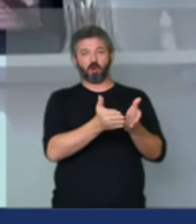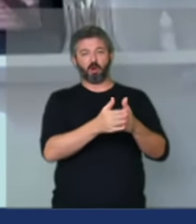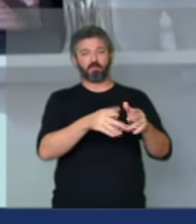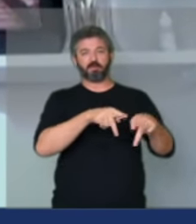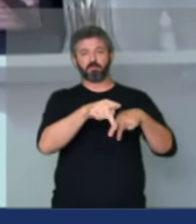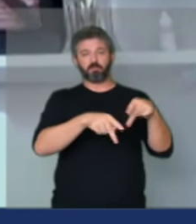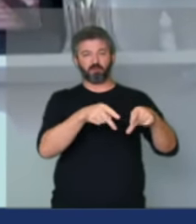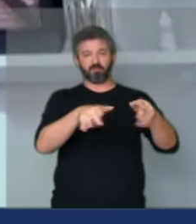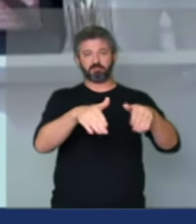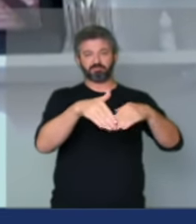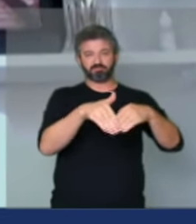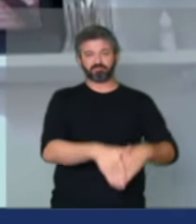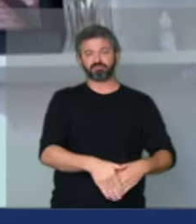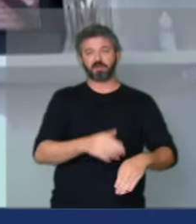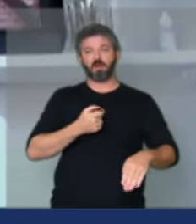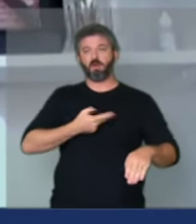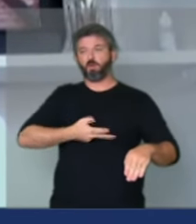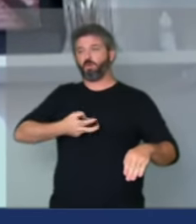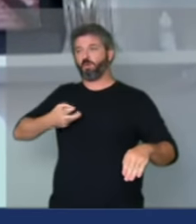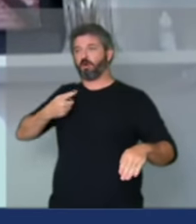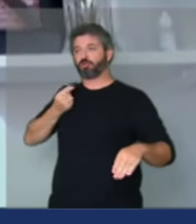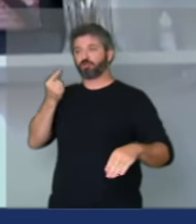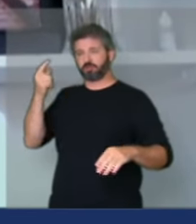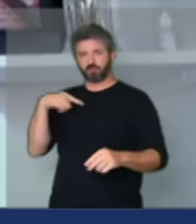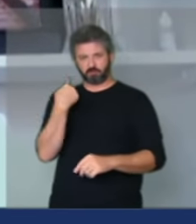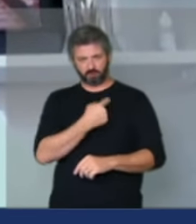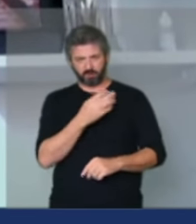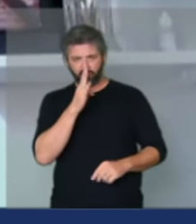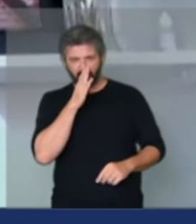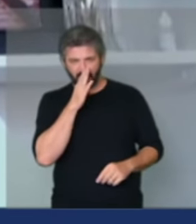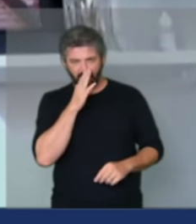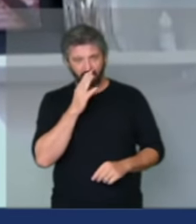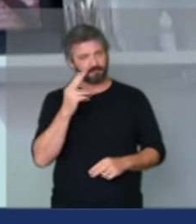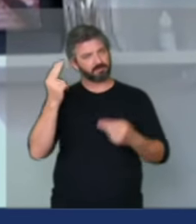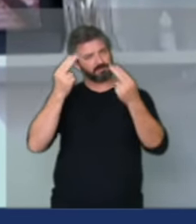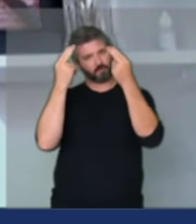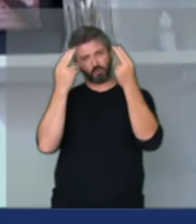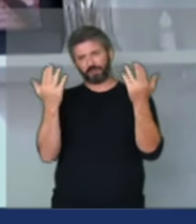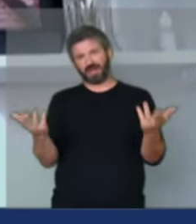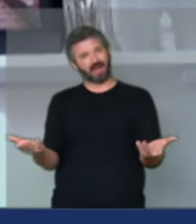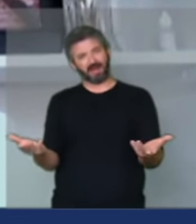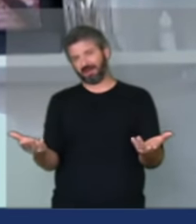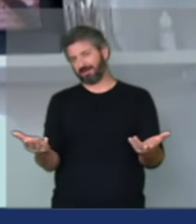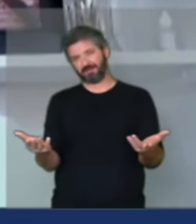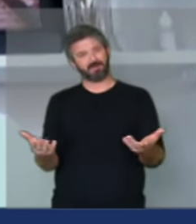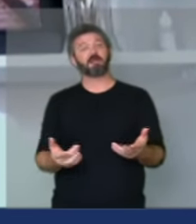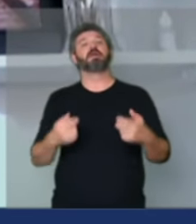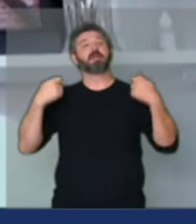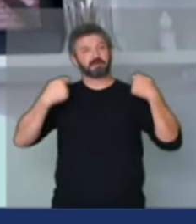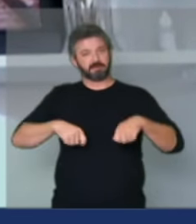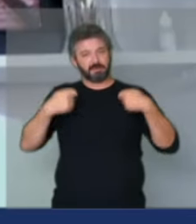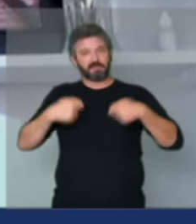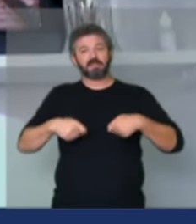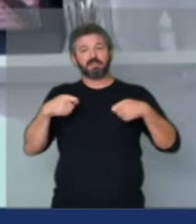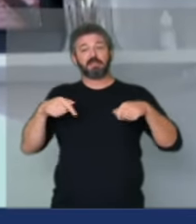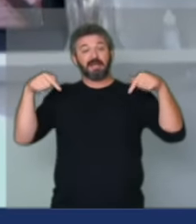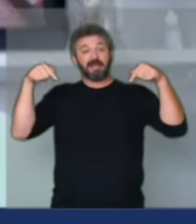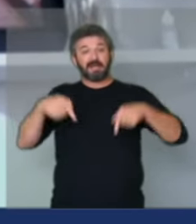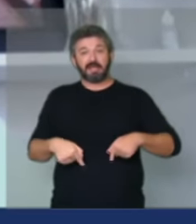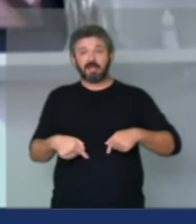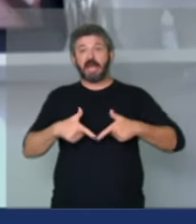e nós vamos ficar calados diante disso não é possível senhor presidente é preciso que haja uma